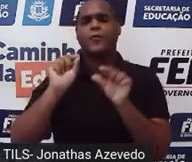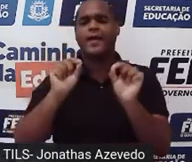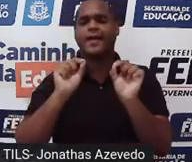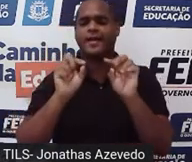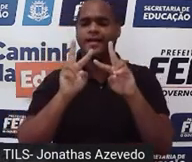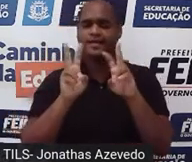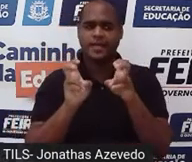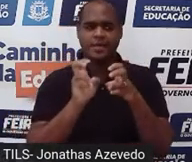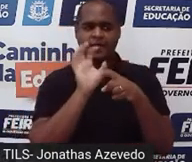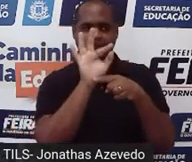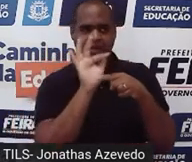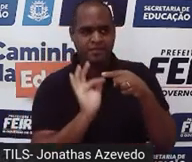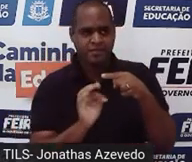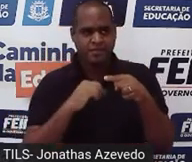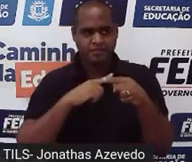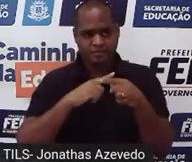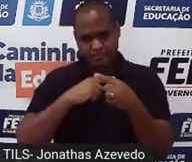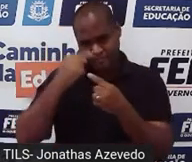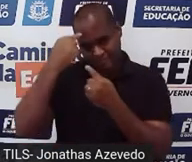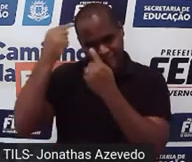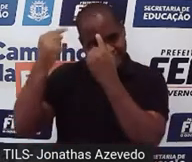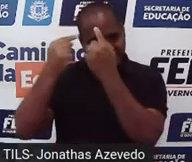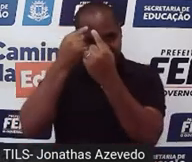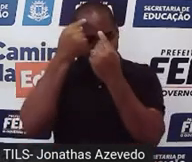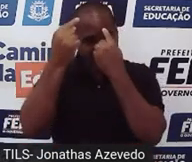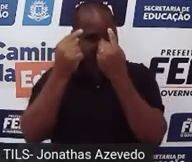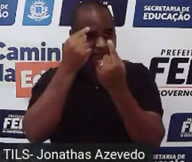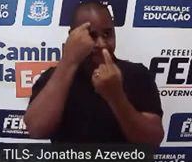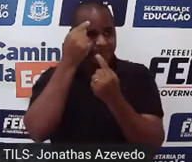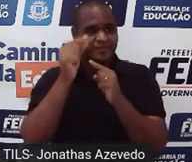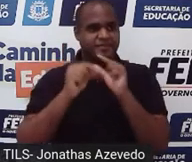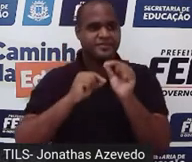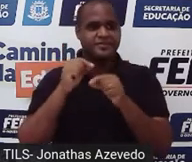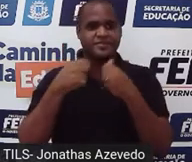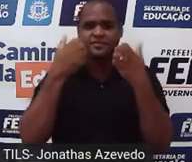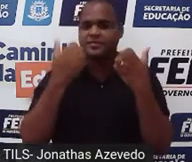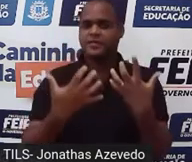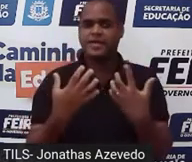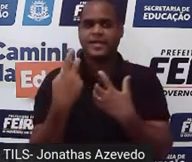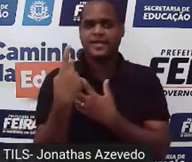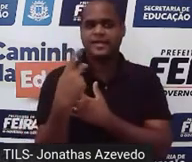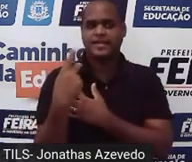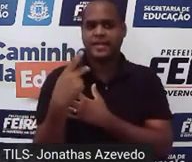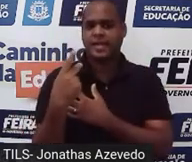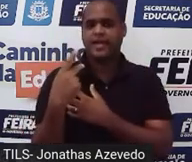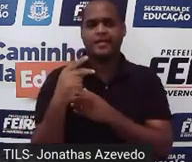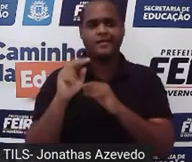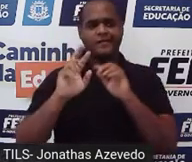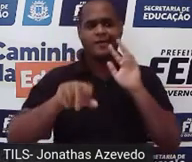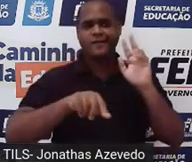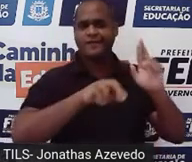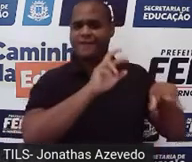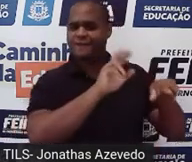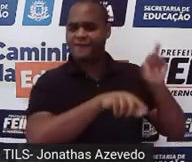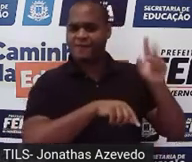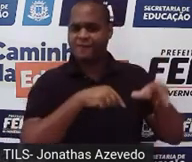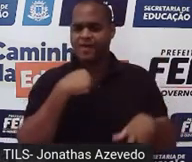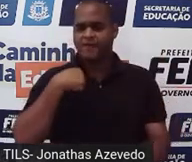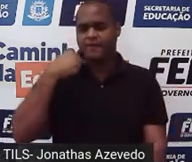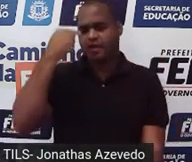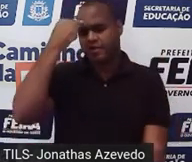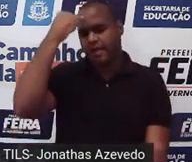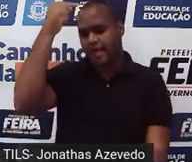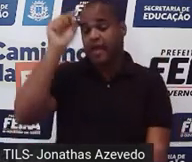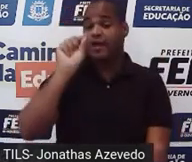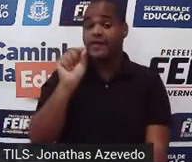Todas essas ideias. A gente teve ali uma situação para cada ideia, tá bom? Isso em uma